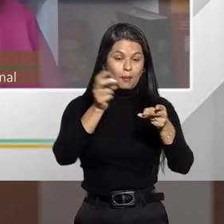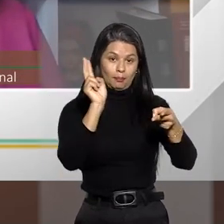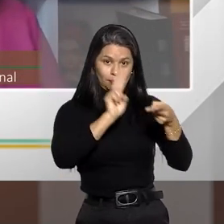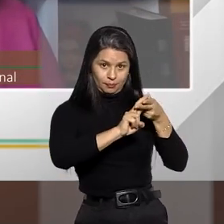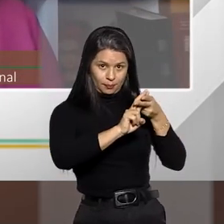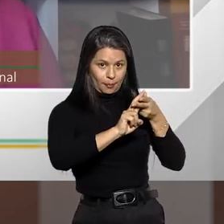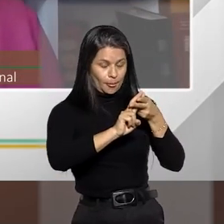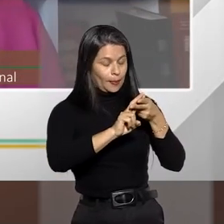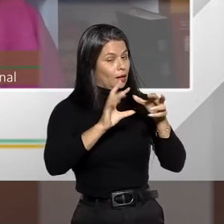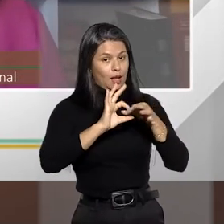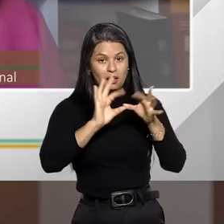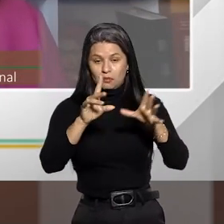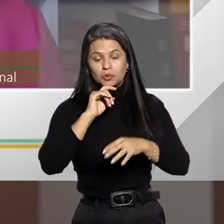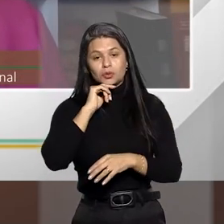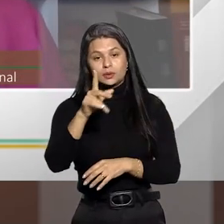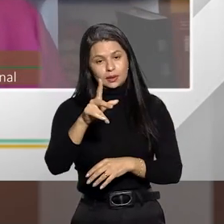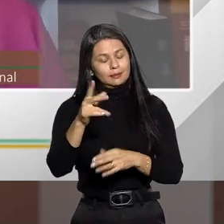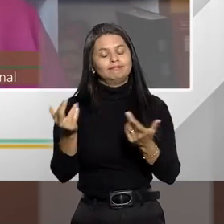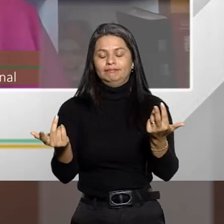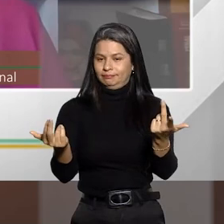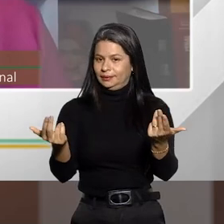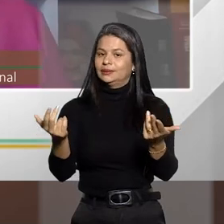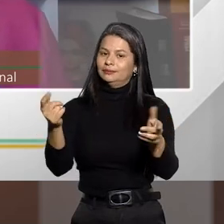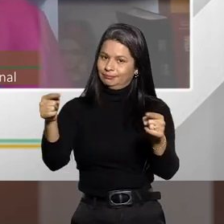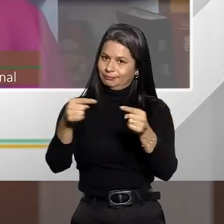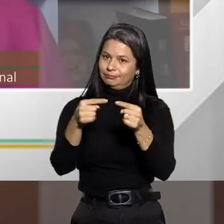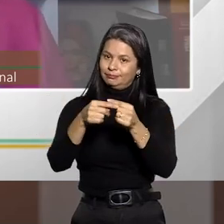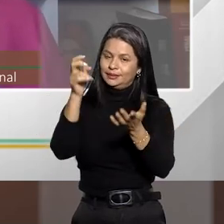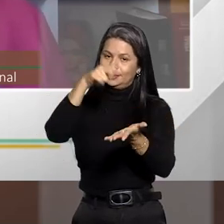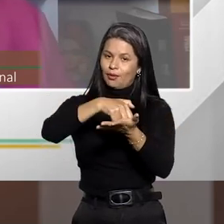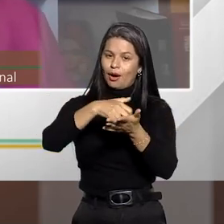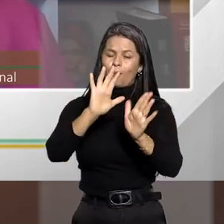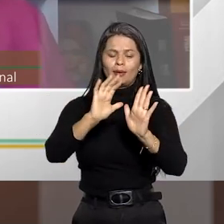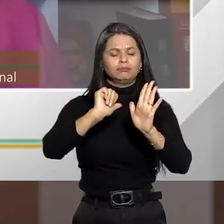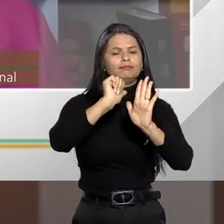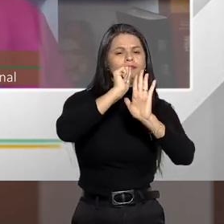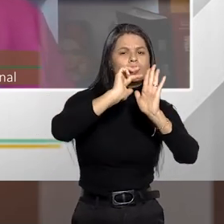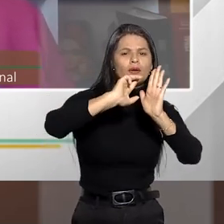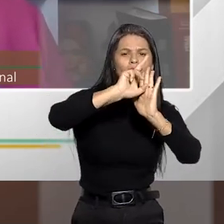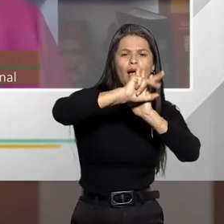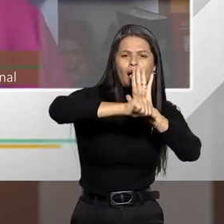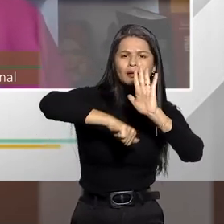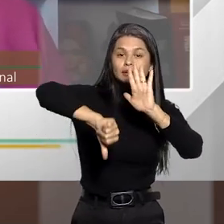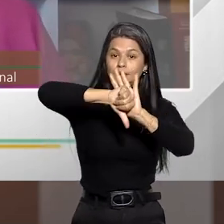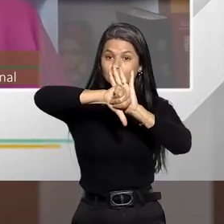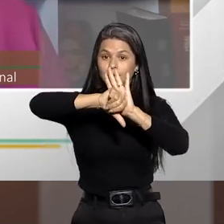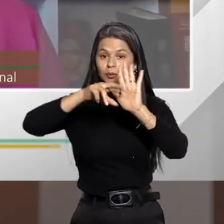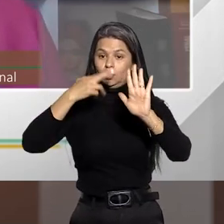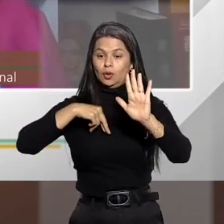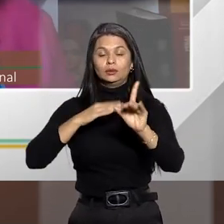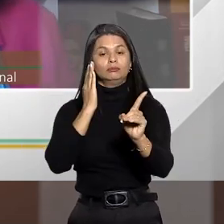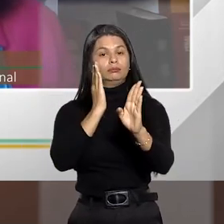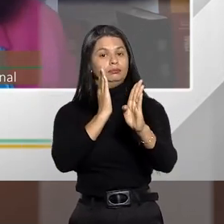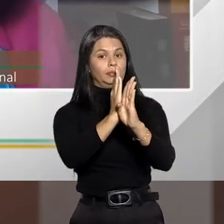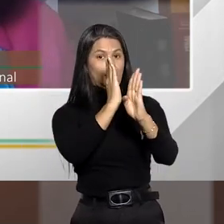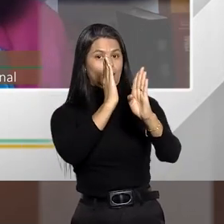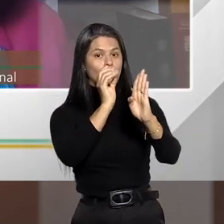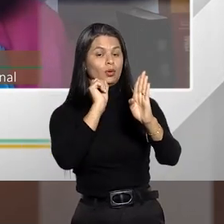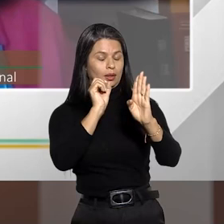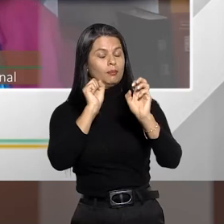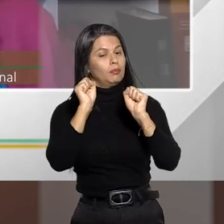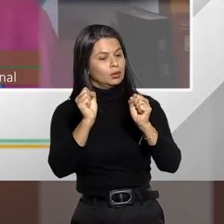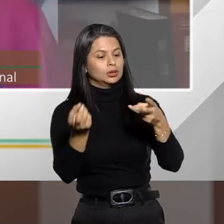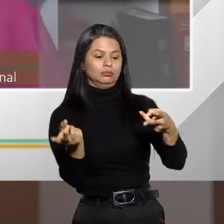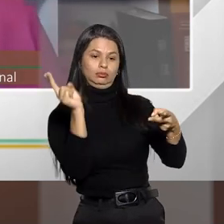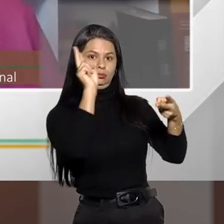momento. Da mesma forma, na ideia de concurso material de crimes, nós podemos estar diante de um crime punido com reclusão